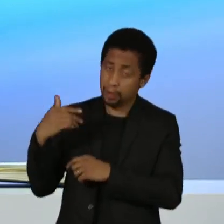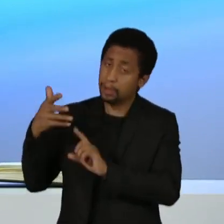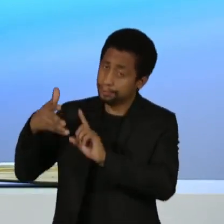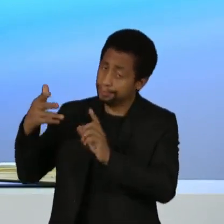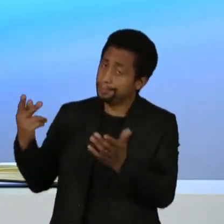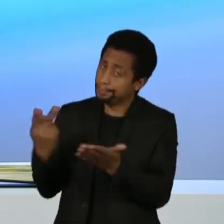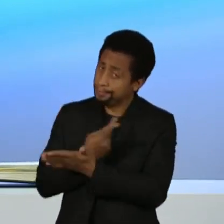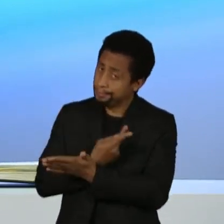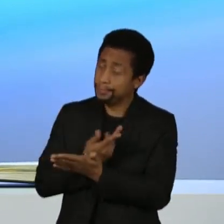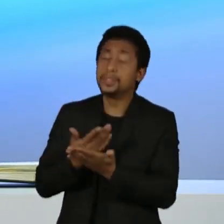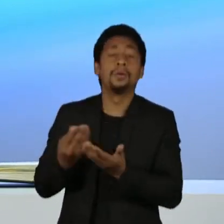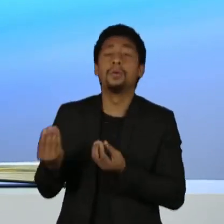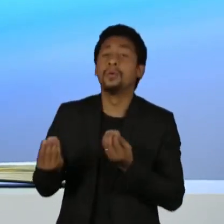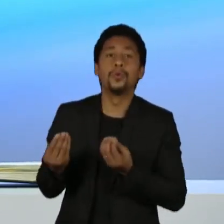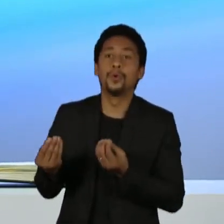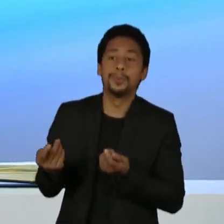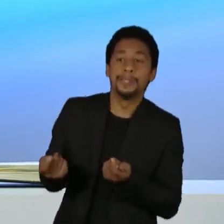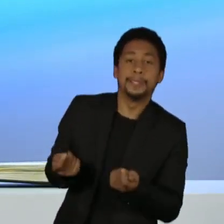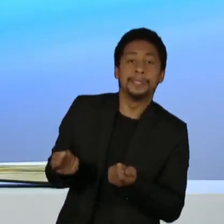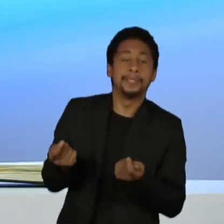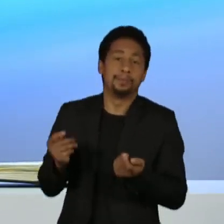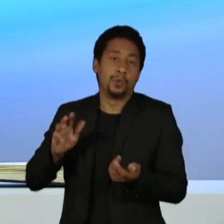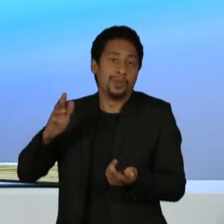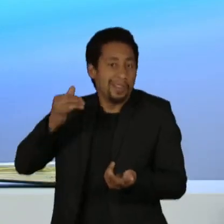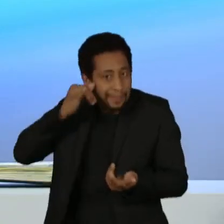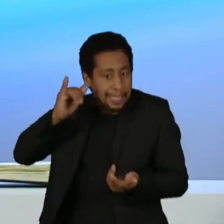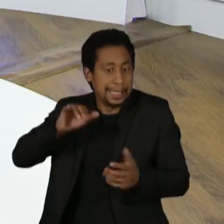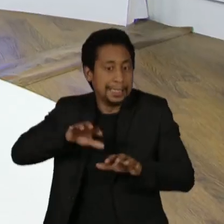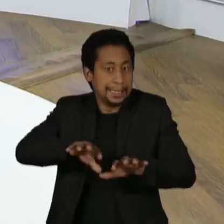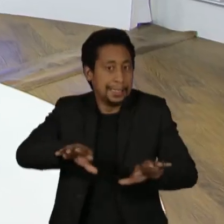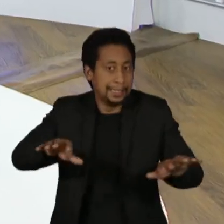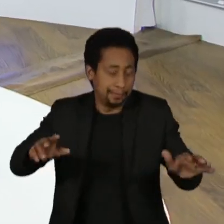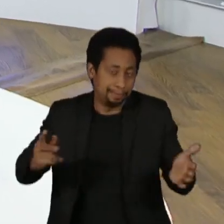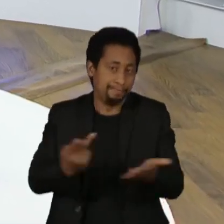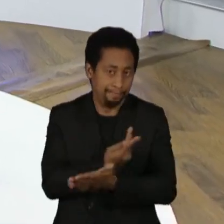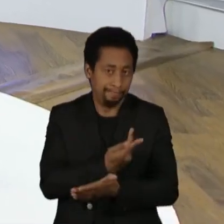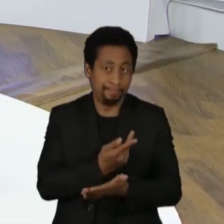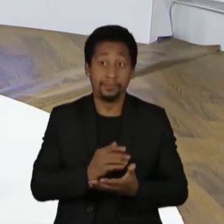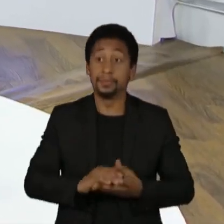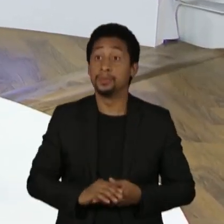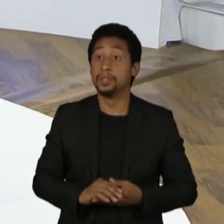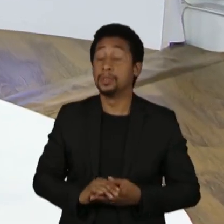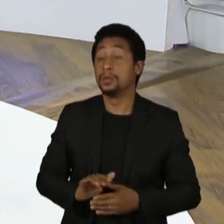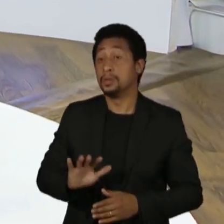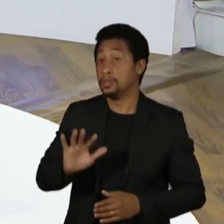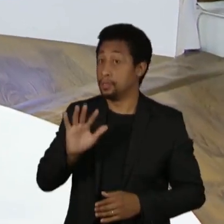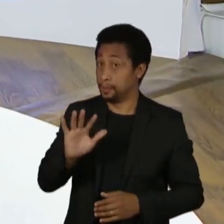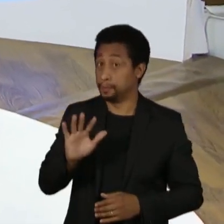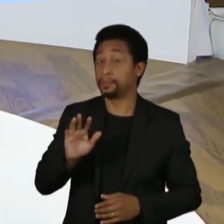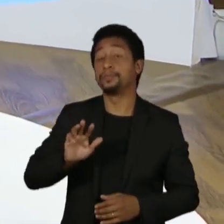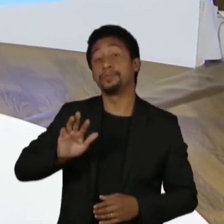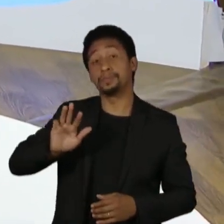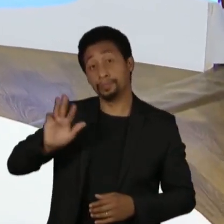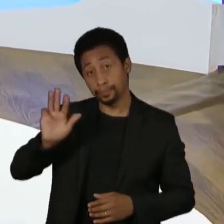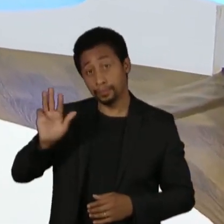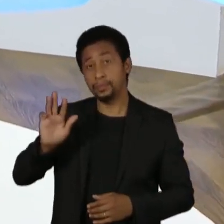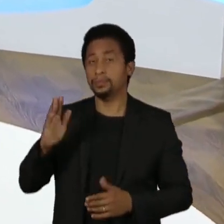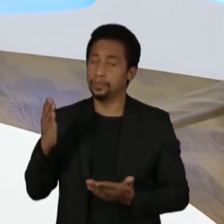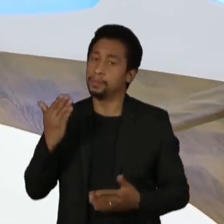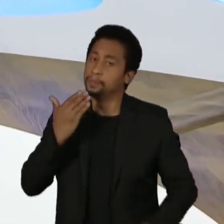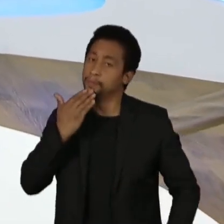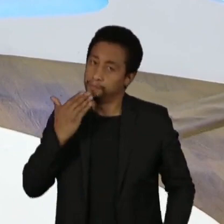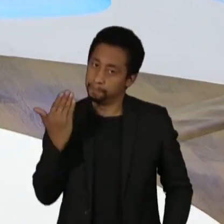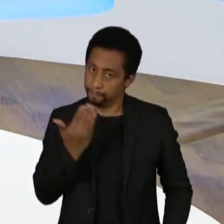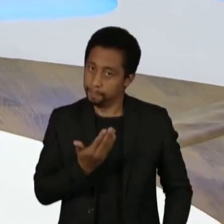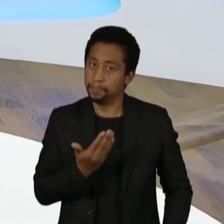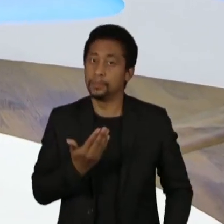é tão tensa essa relação? Olha, Eduardo, eu posso lhe garantir que o presidente sucessivamente nos pede para